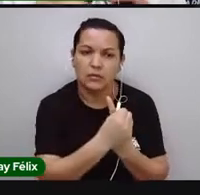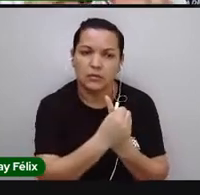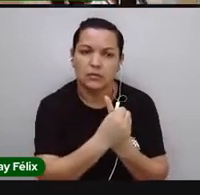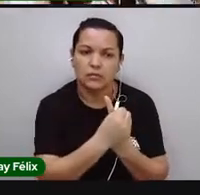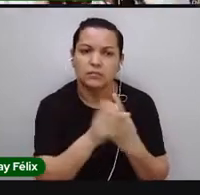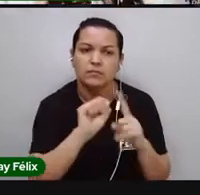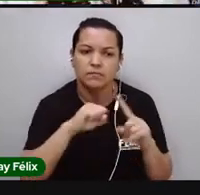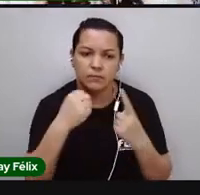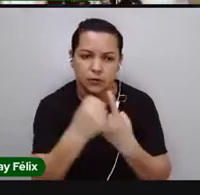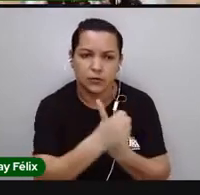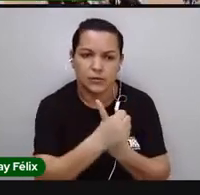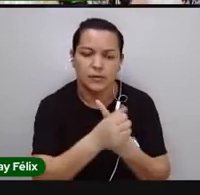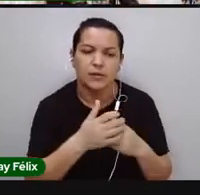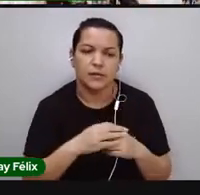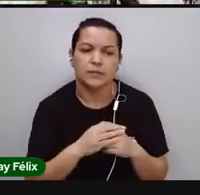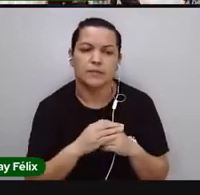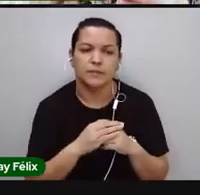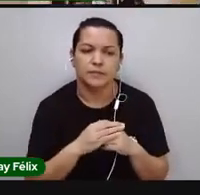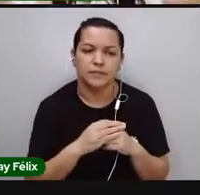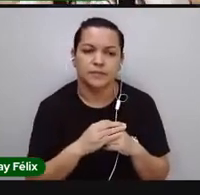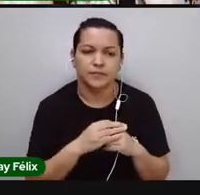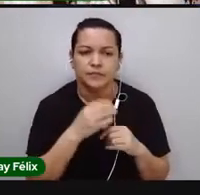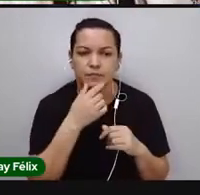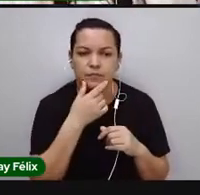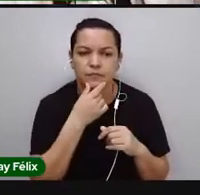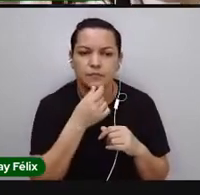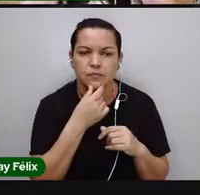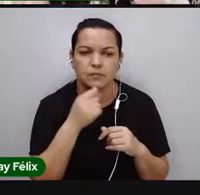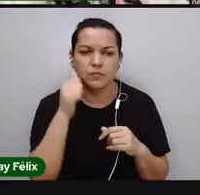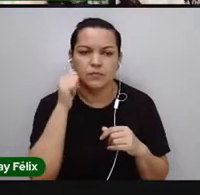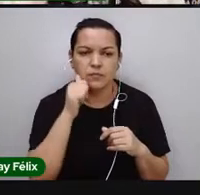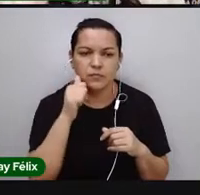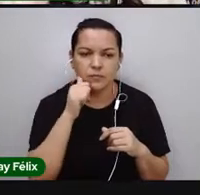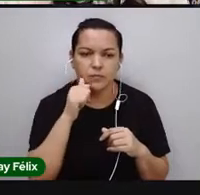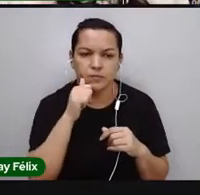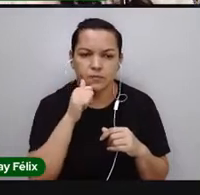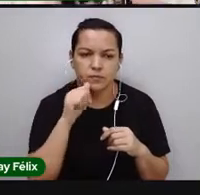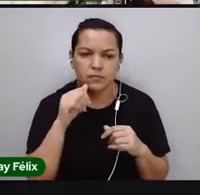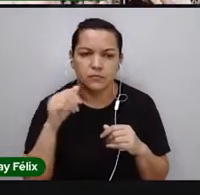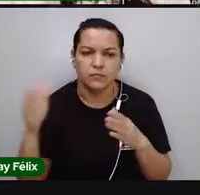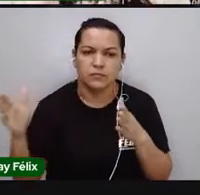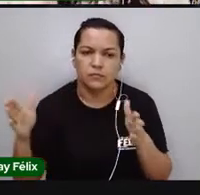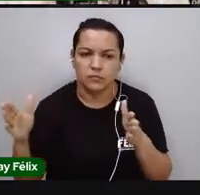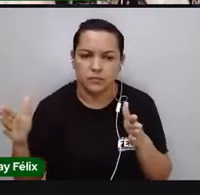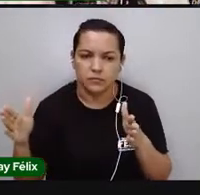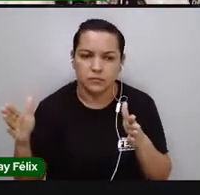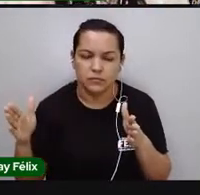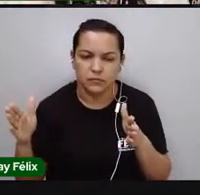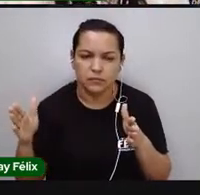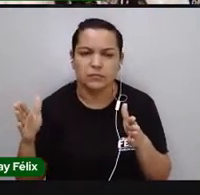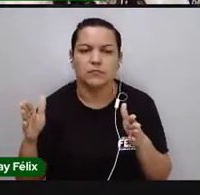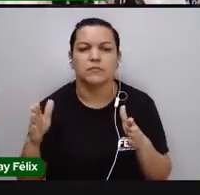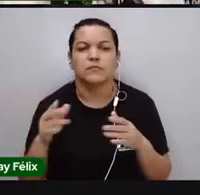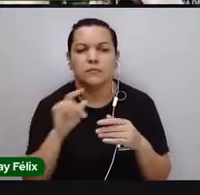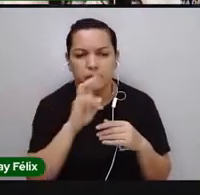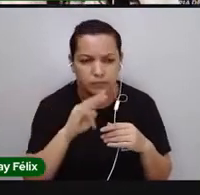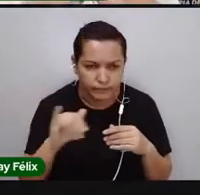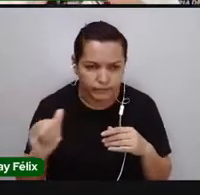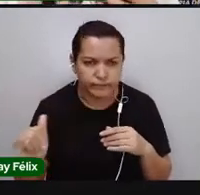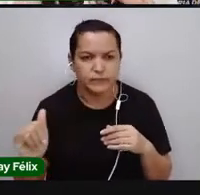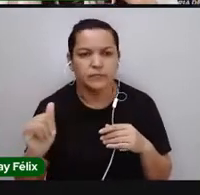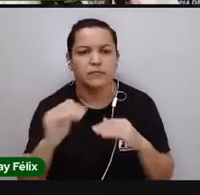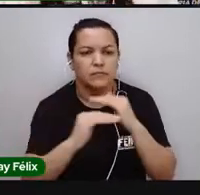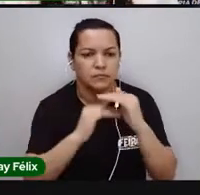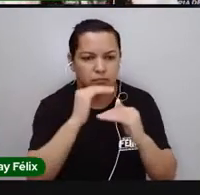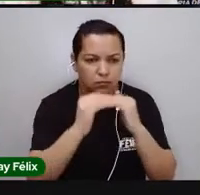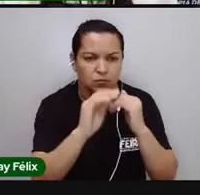Então, os homens dos seus tempos, as mulheres em seus tempos, vão construir a ciência. E a gente precisa